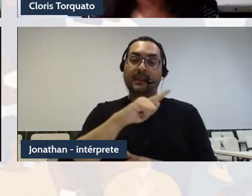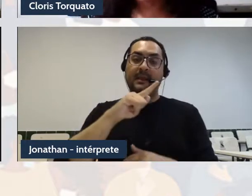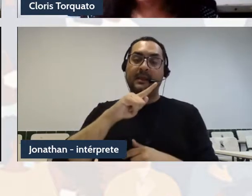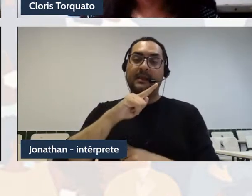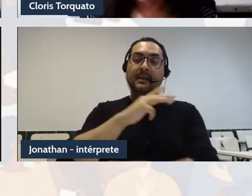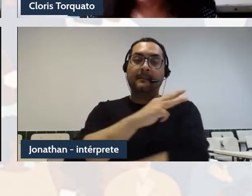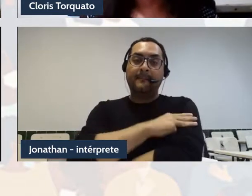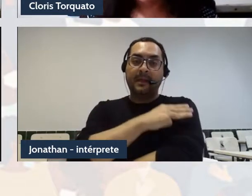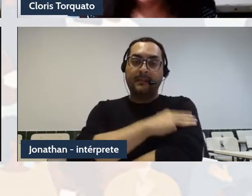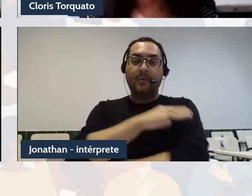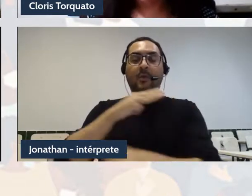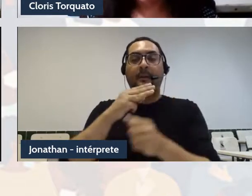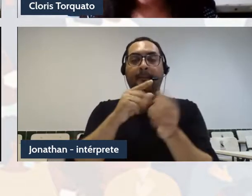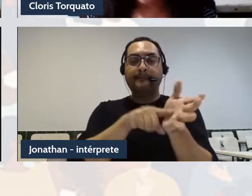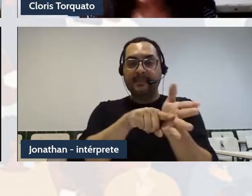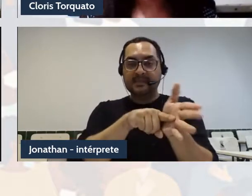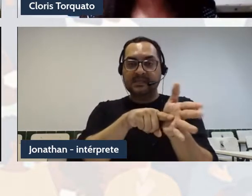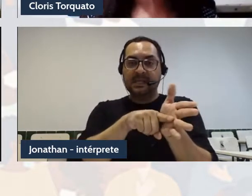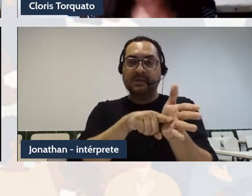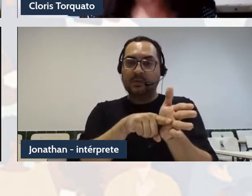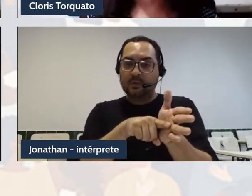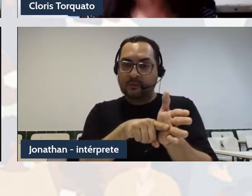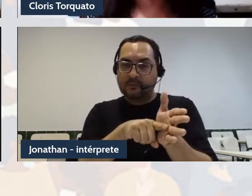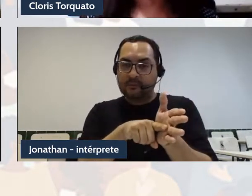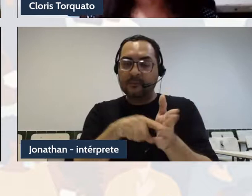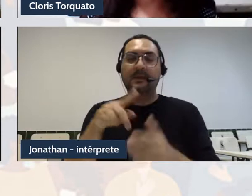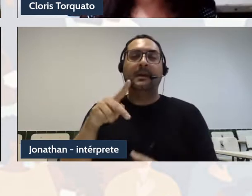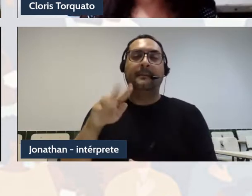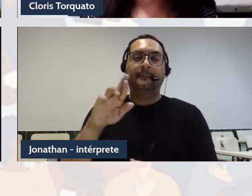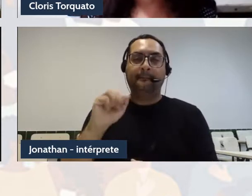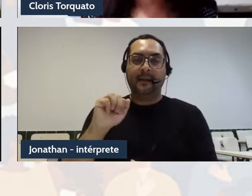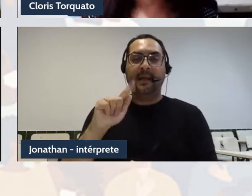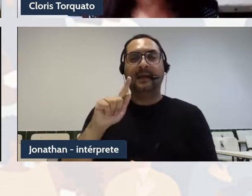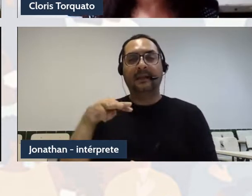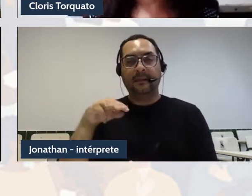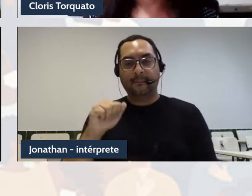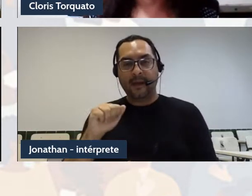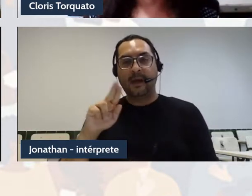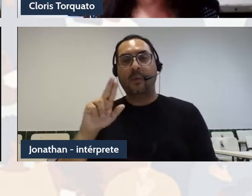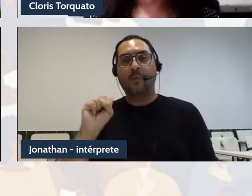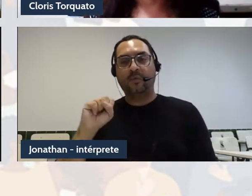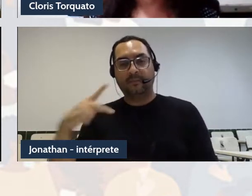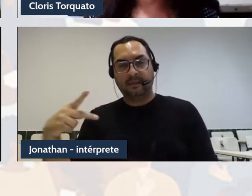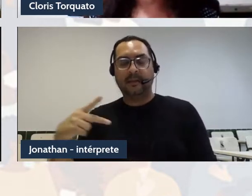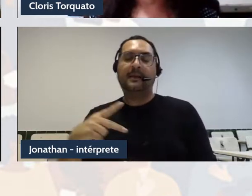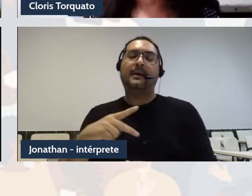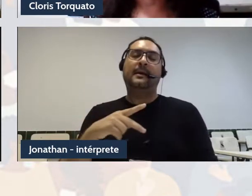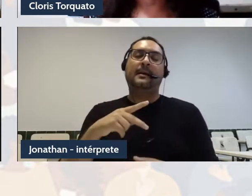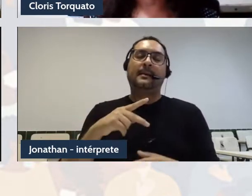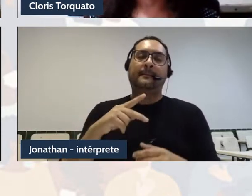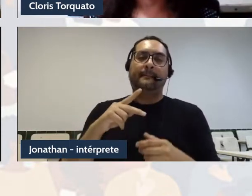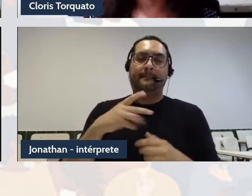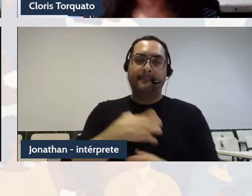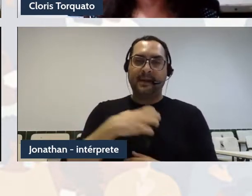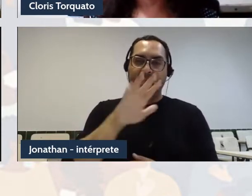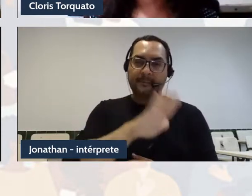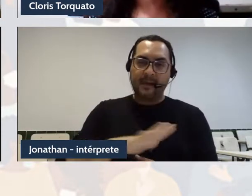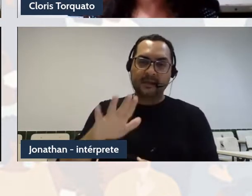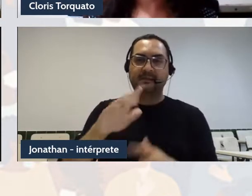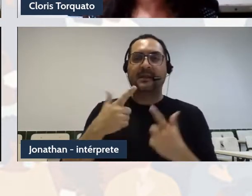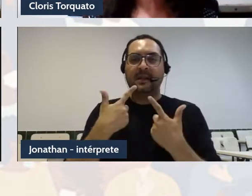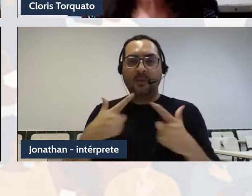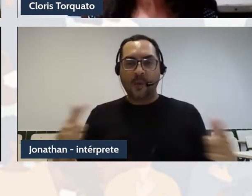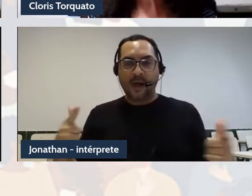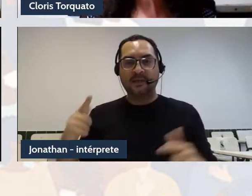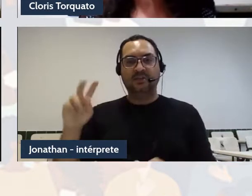Pragmática Cultural, Linguagem e Interdisciplinaridade,